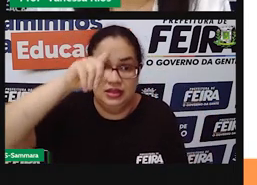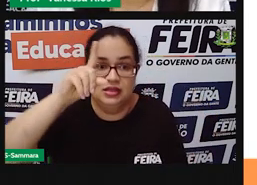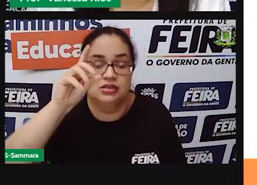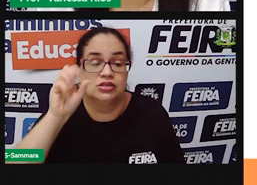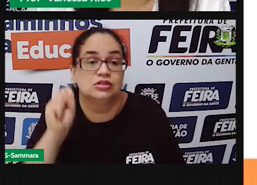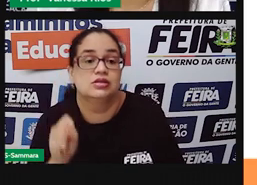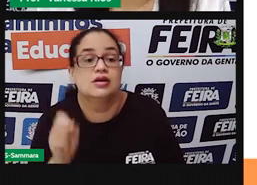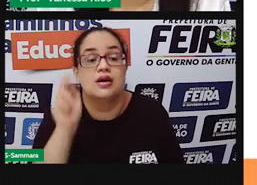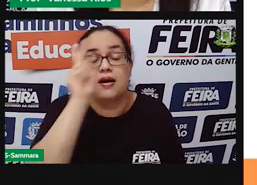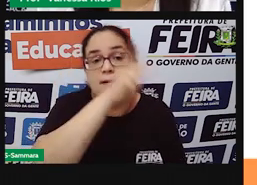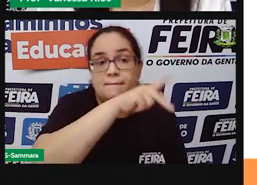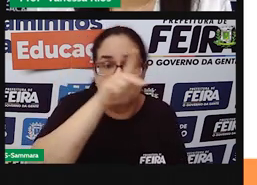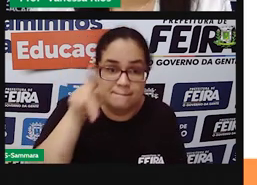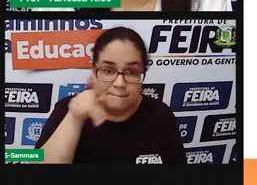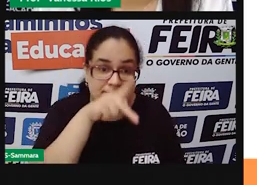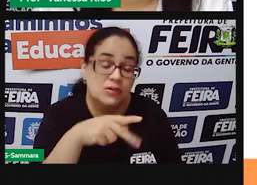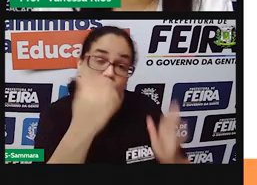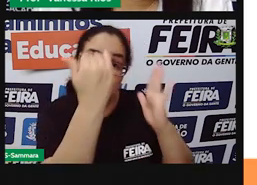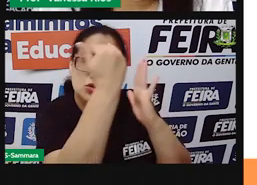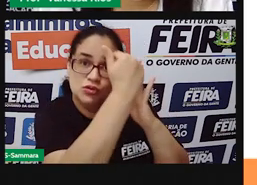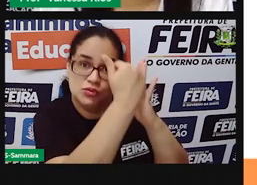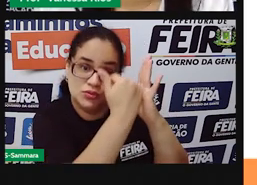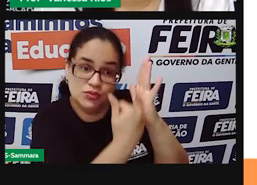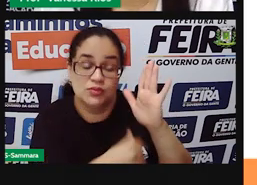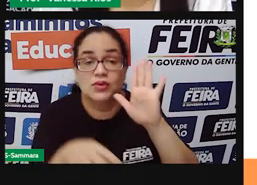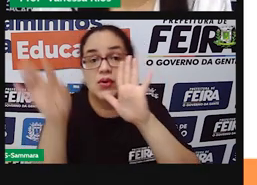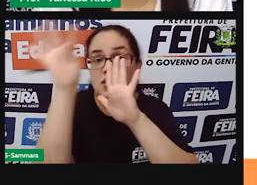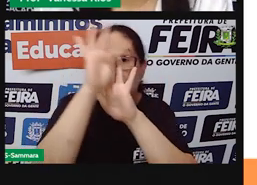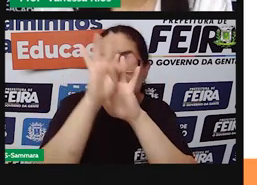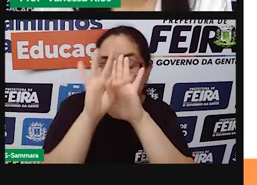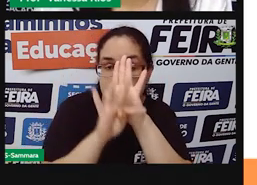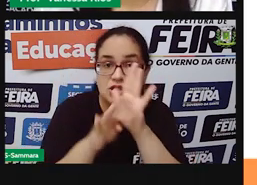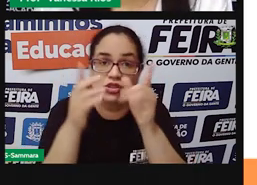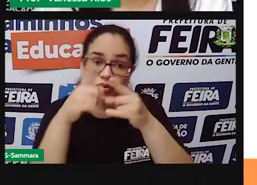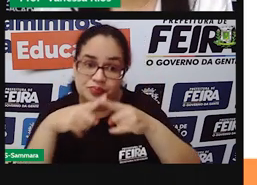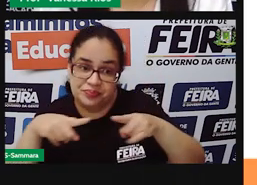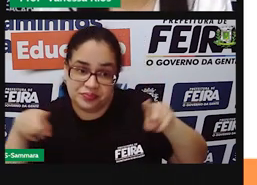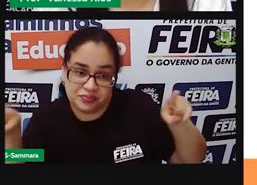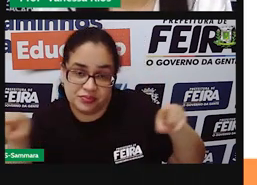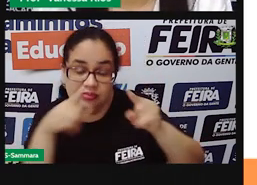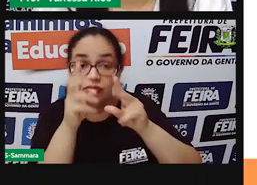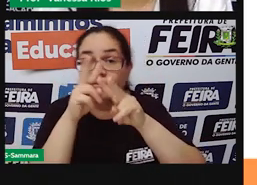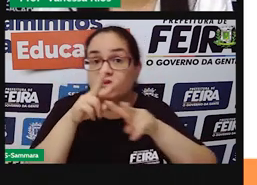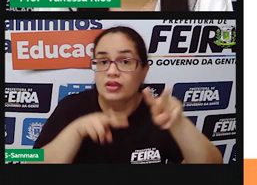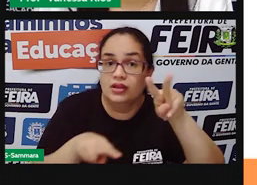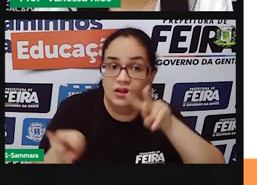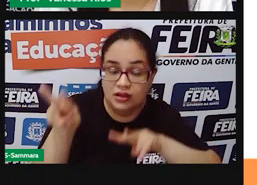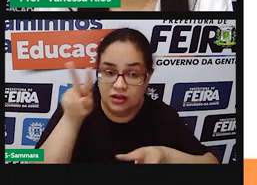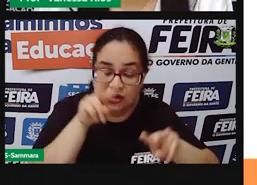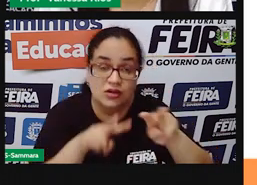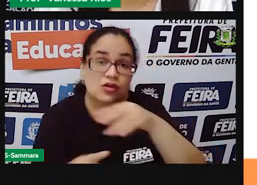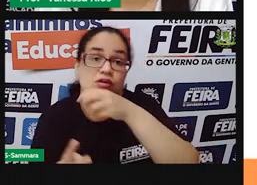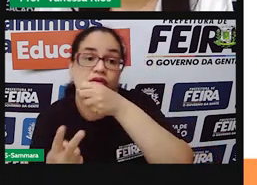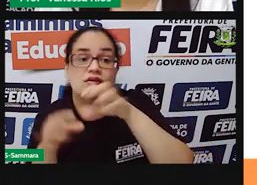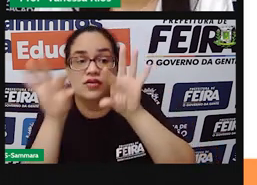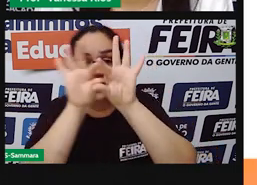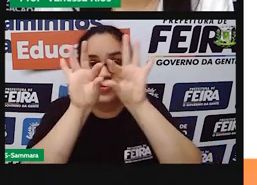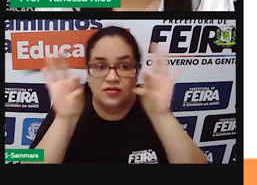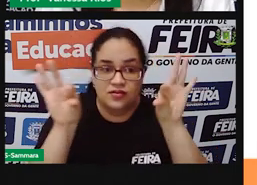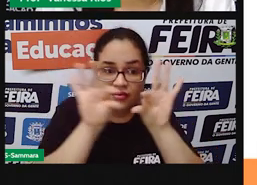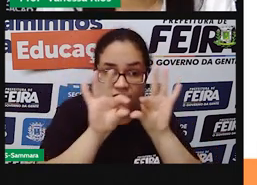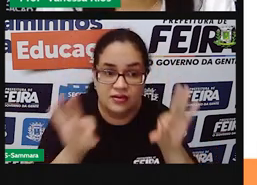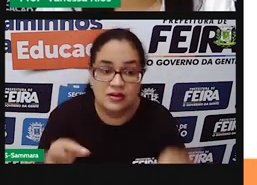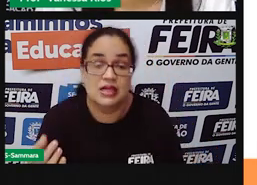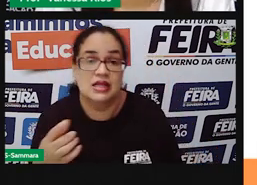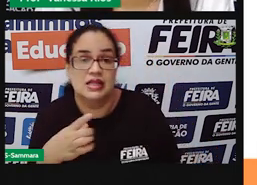própria também trouxe o texto da música, né? Para a gente observar aí os versos, os estropos que